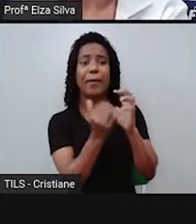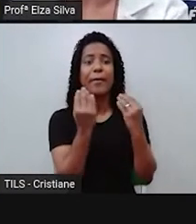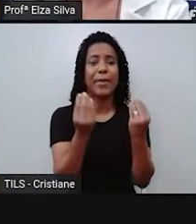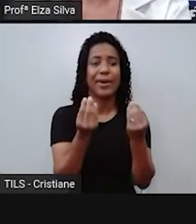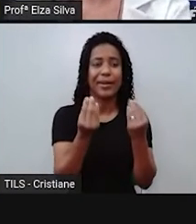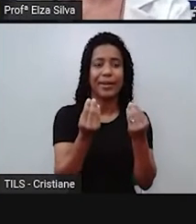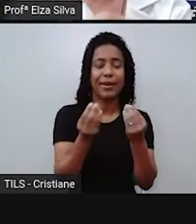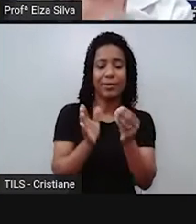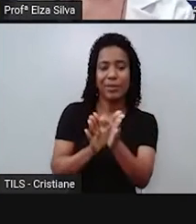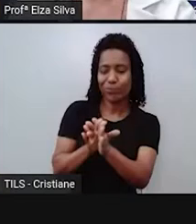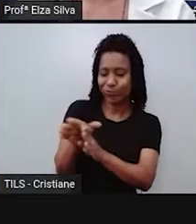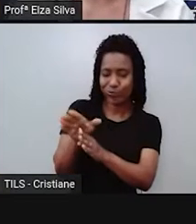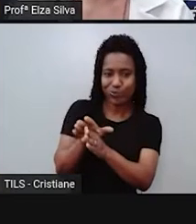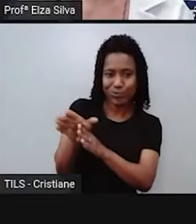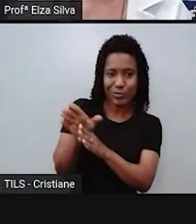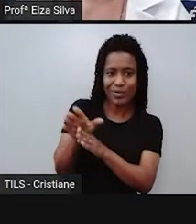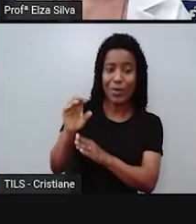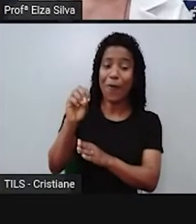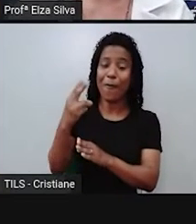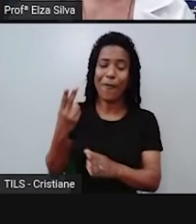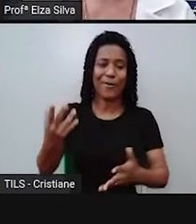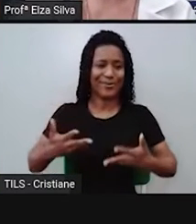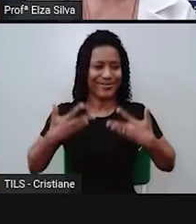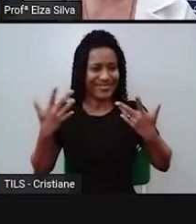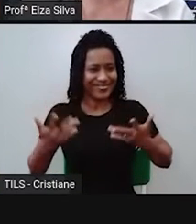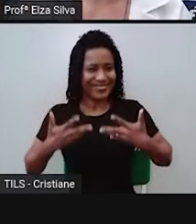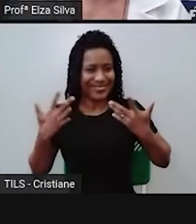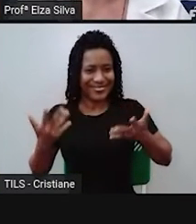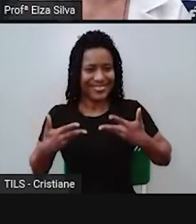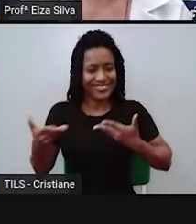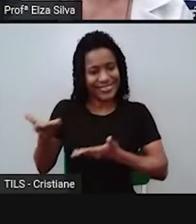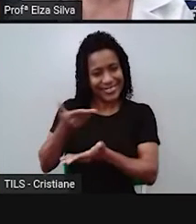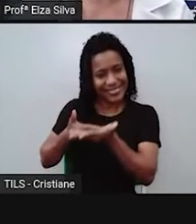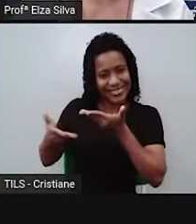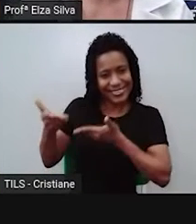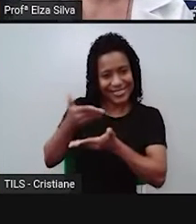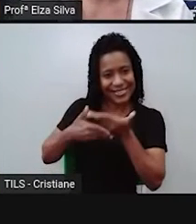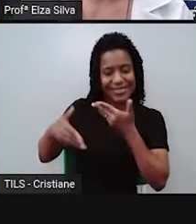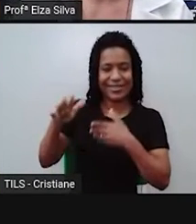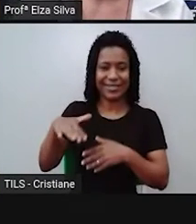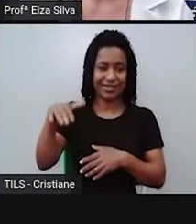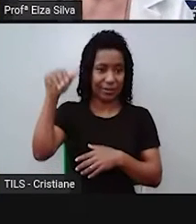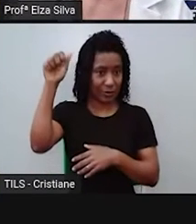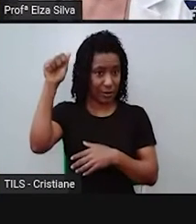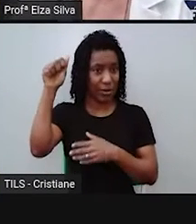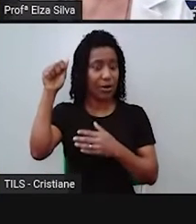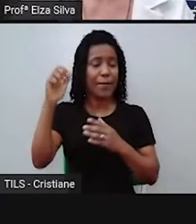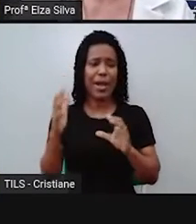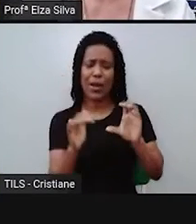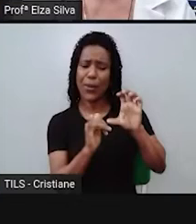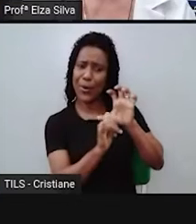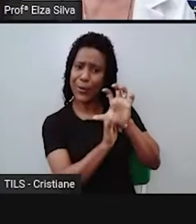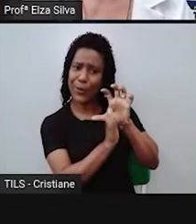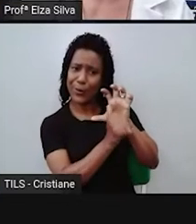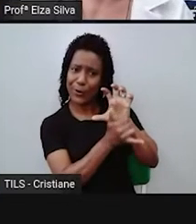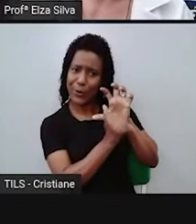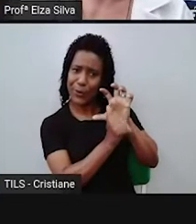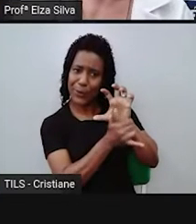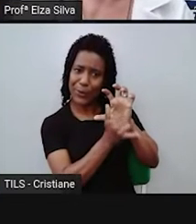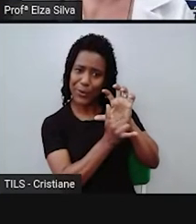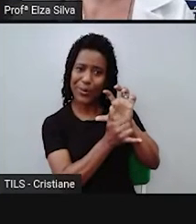a gente vê muitas fábulas sendo contadas para as crianças, não é verdade? Elas contam as